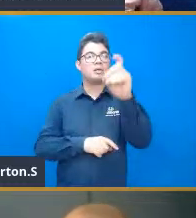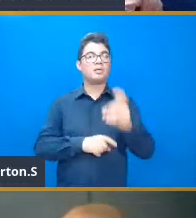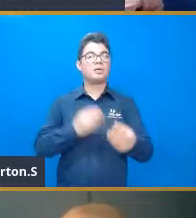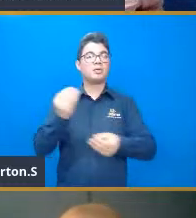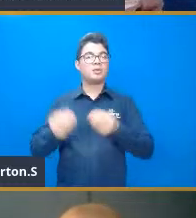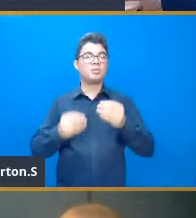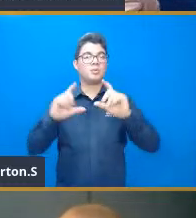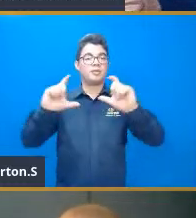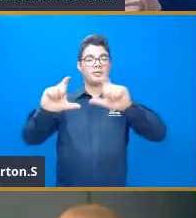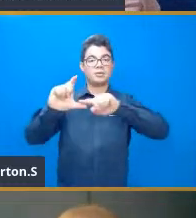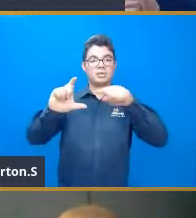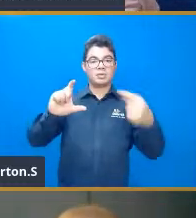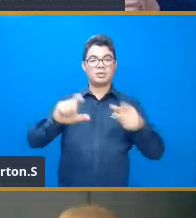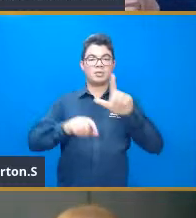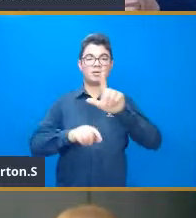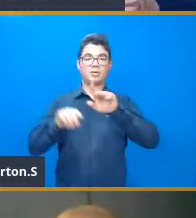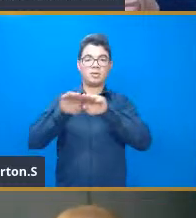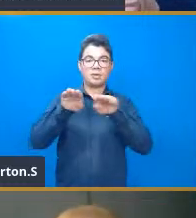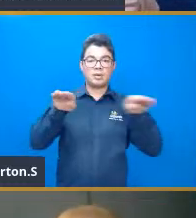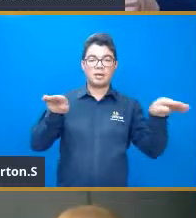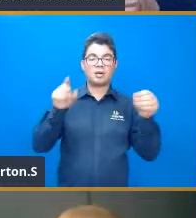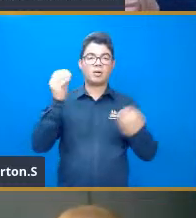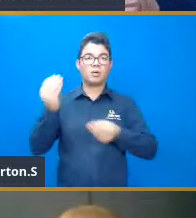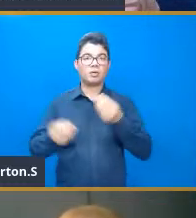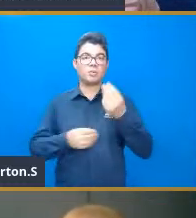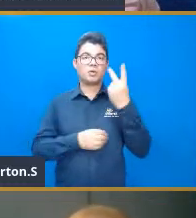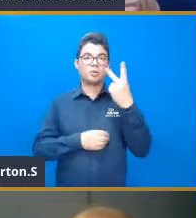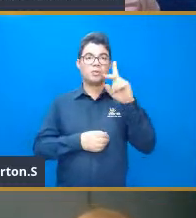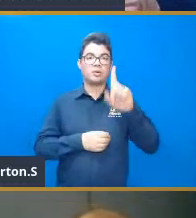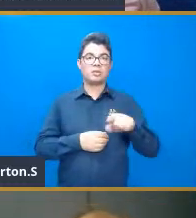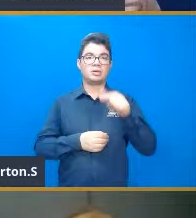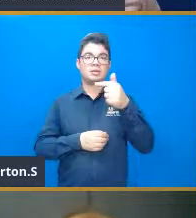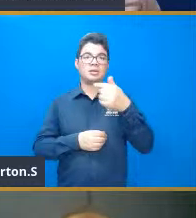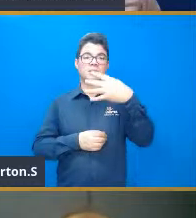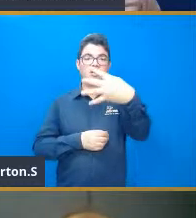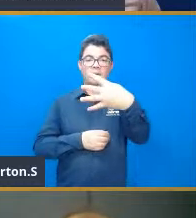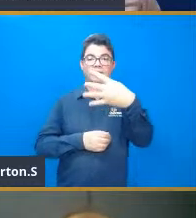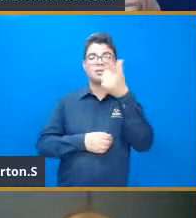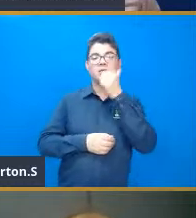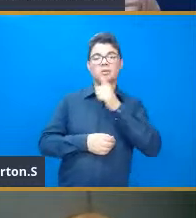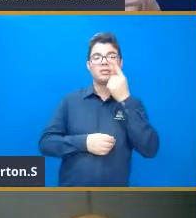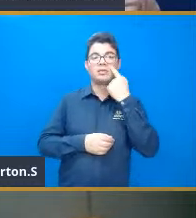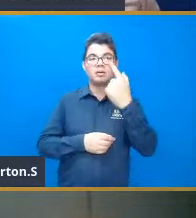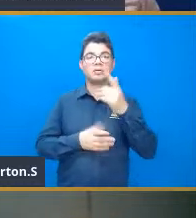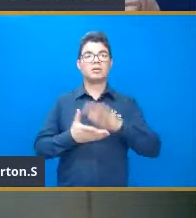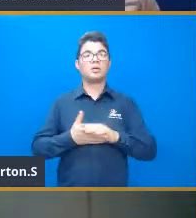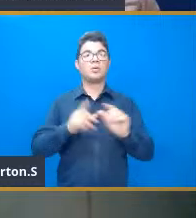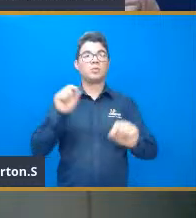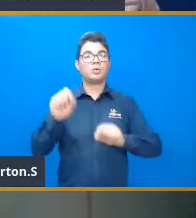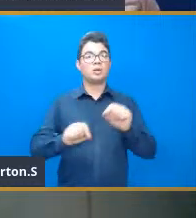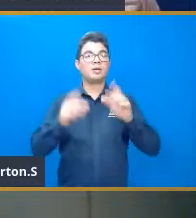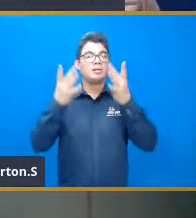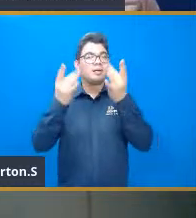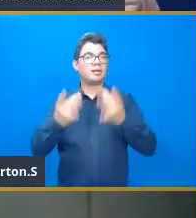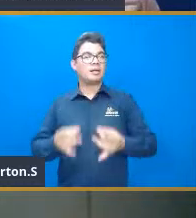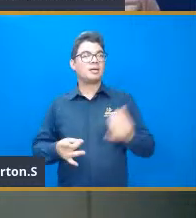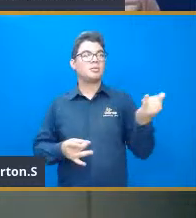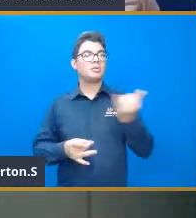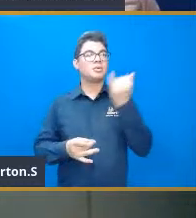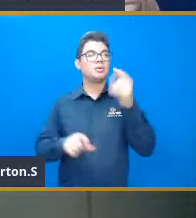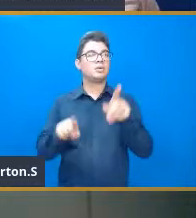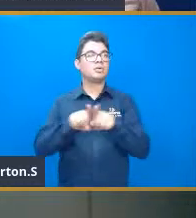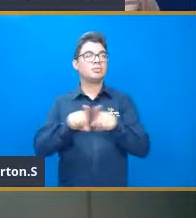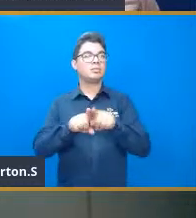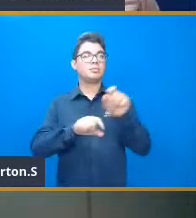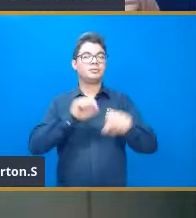função linear, ela vai ser dada, então, por 2,74. Ou seja, ao longo aqui, ah, e um detalhe interessante também, nota que o ponto aqui é